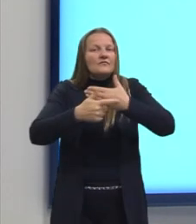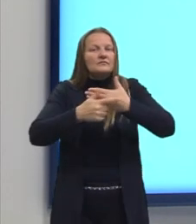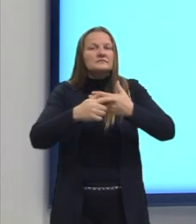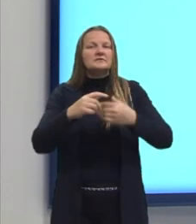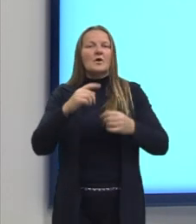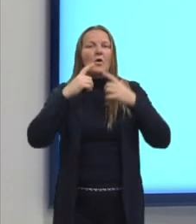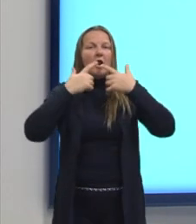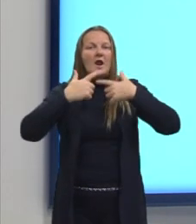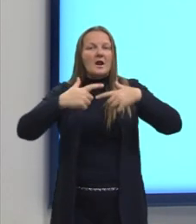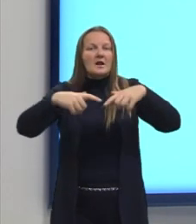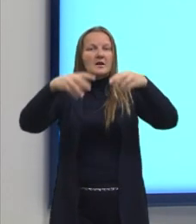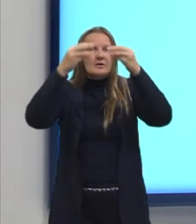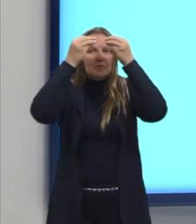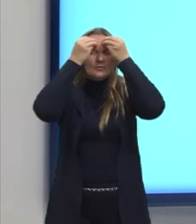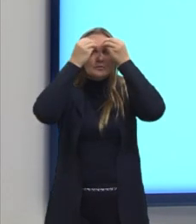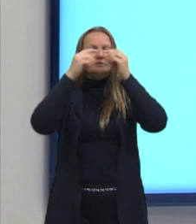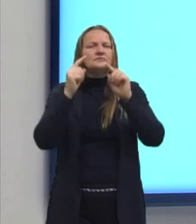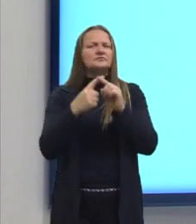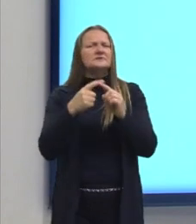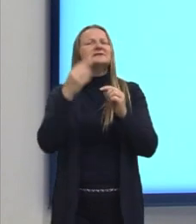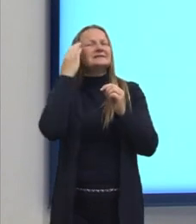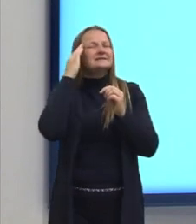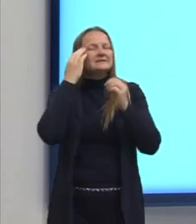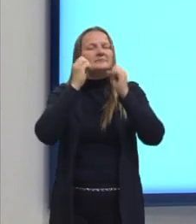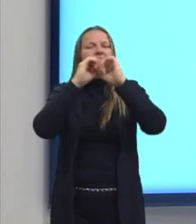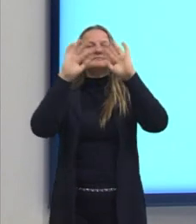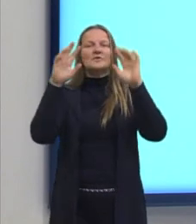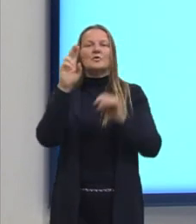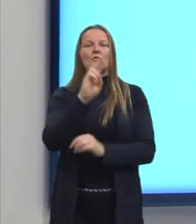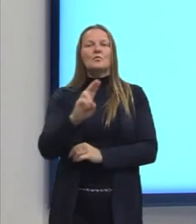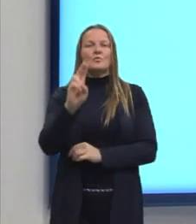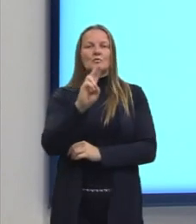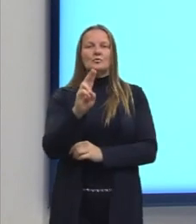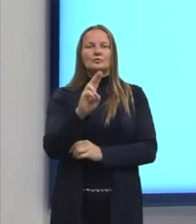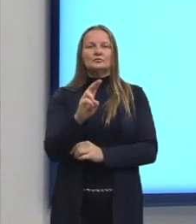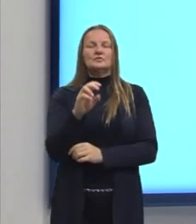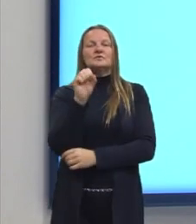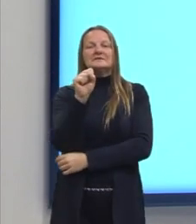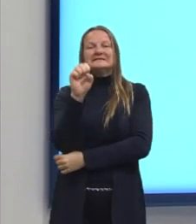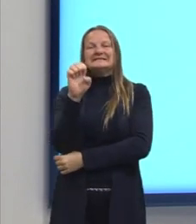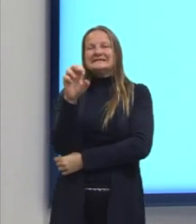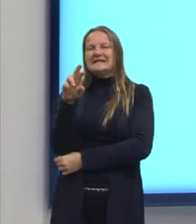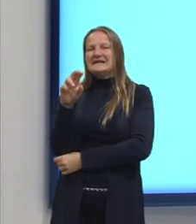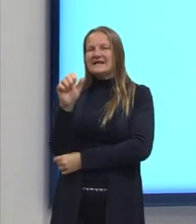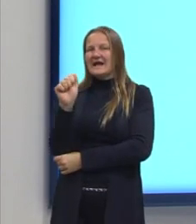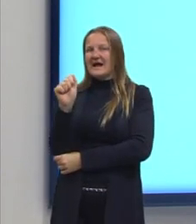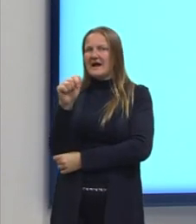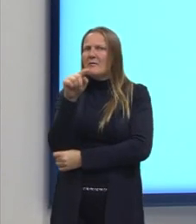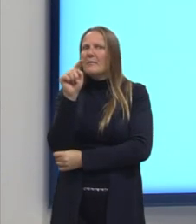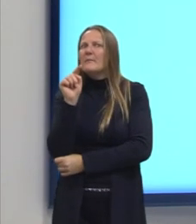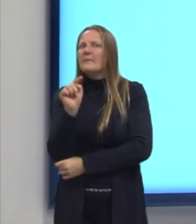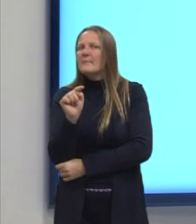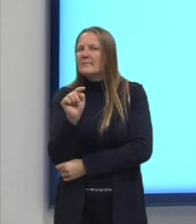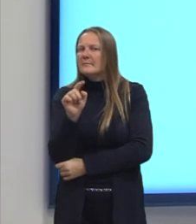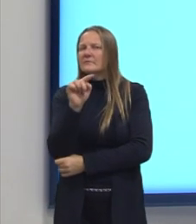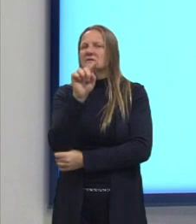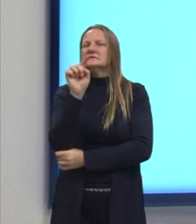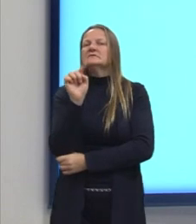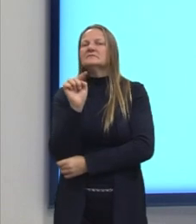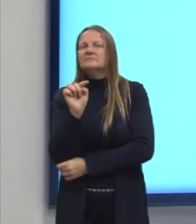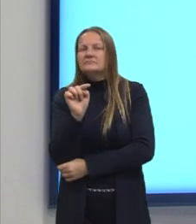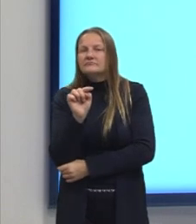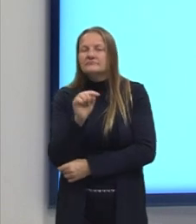da linguagem, a gente entende que o uso aqui desse será, né, e a própria